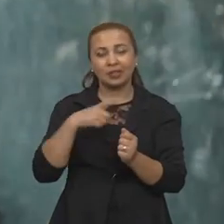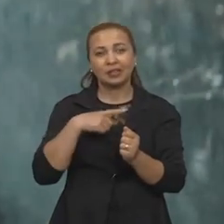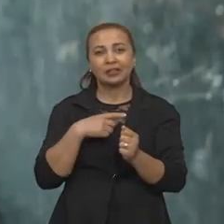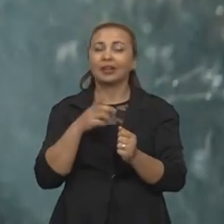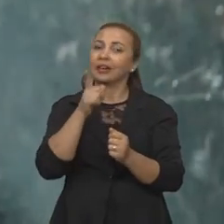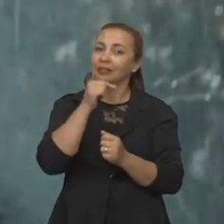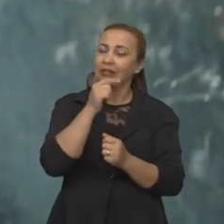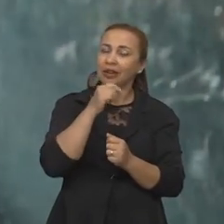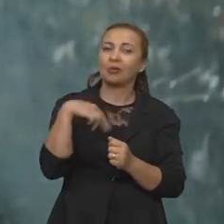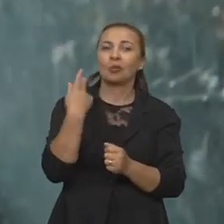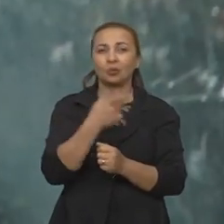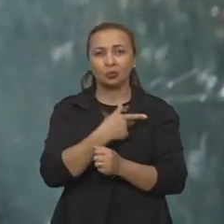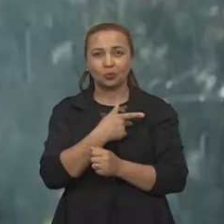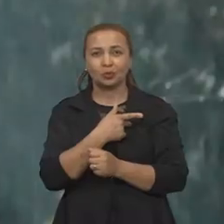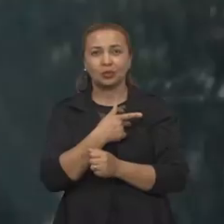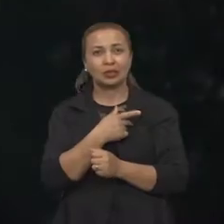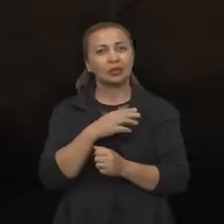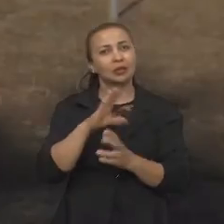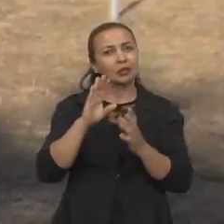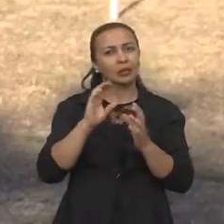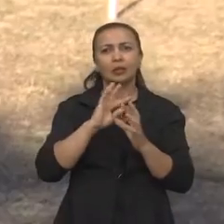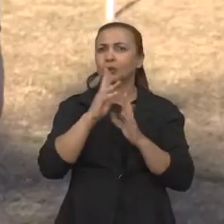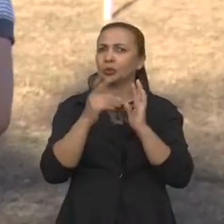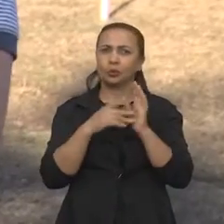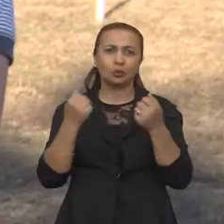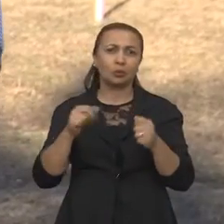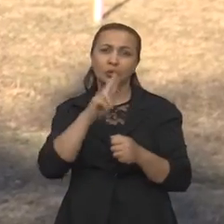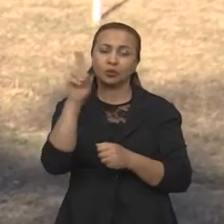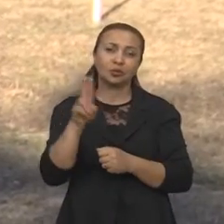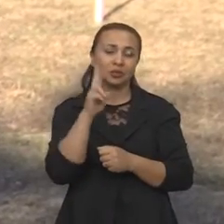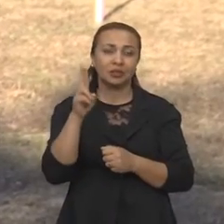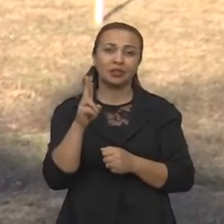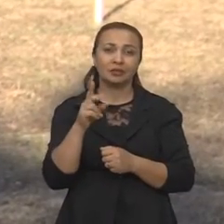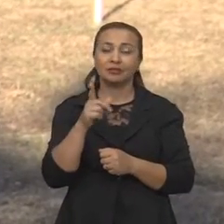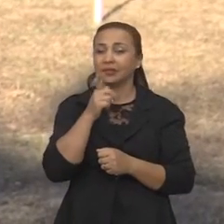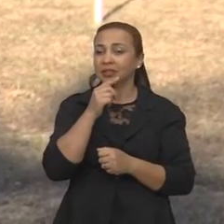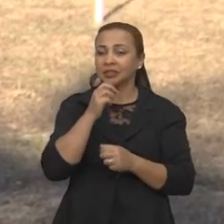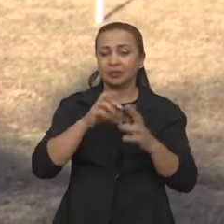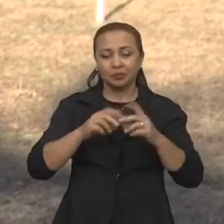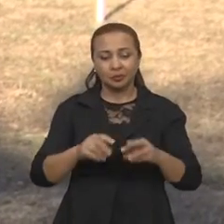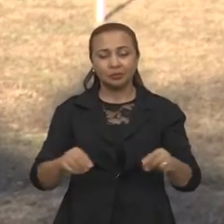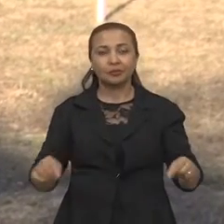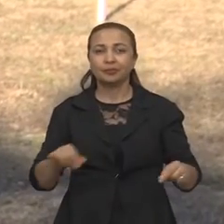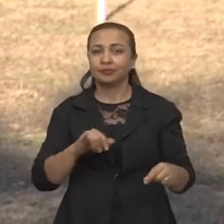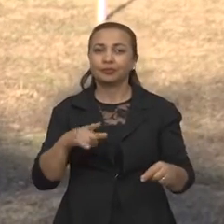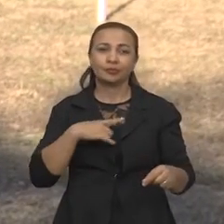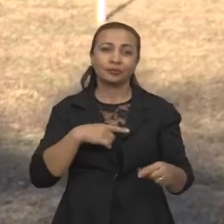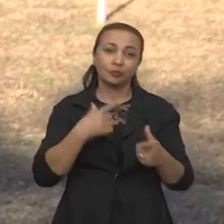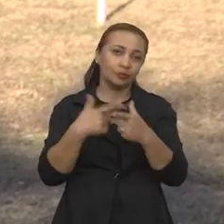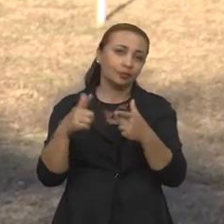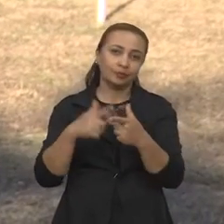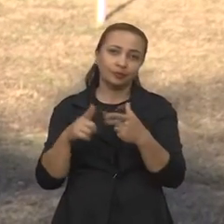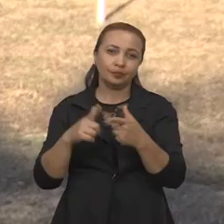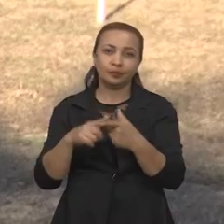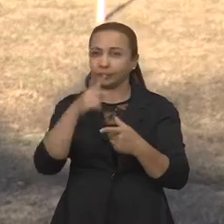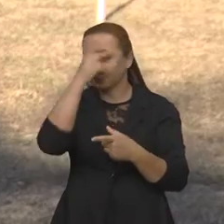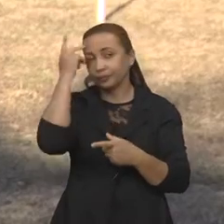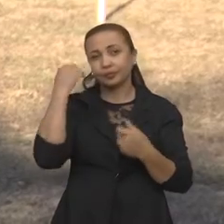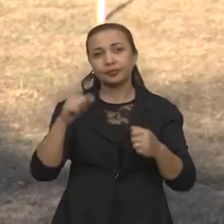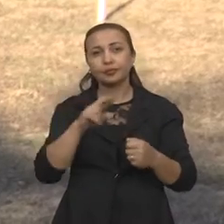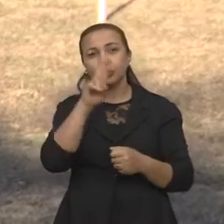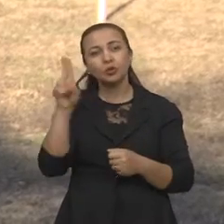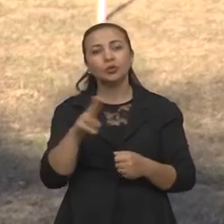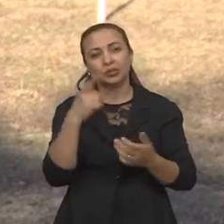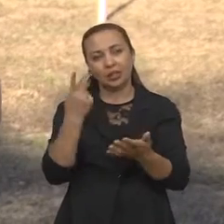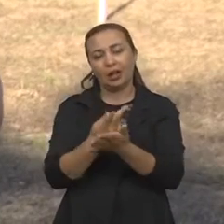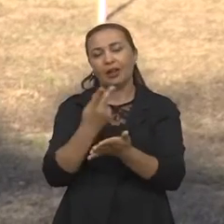que compõem a nossa água. Nem tudo pode ser usado diretamente. A mesma água subterrânea, se ela tiver um contaminante, a pessoa